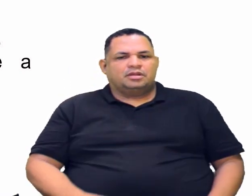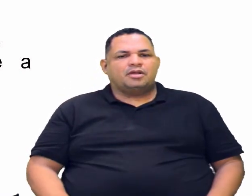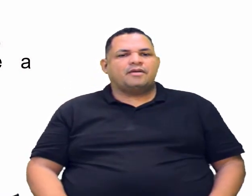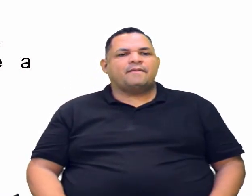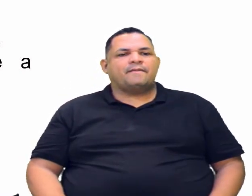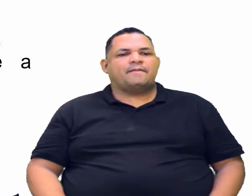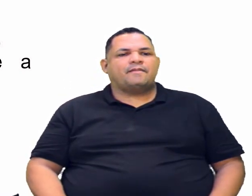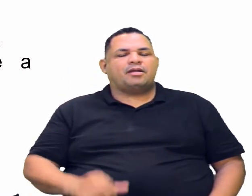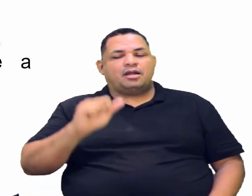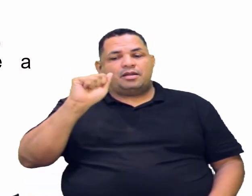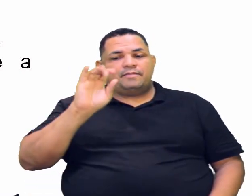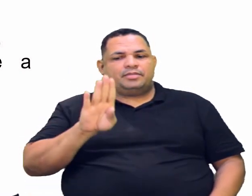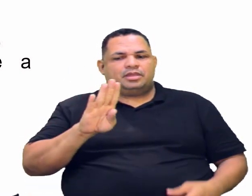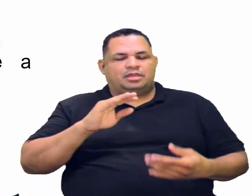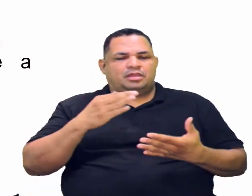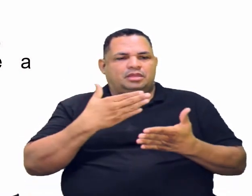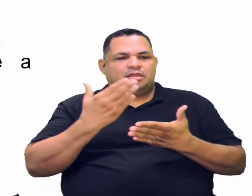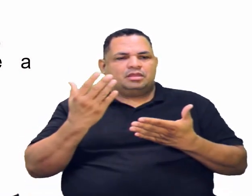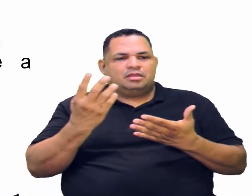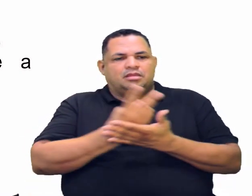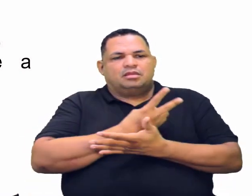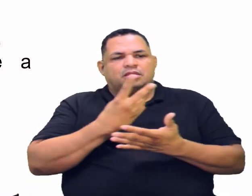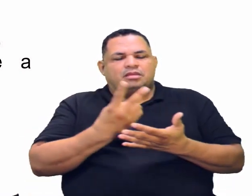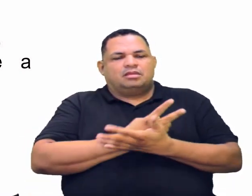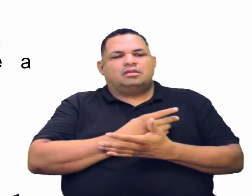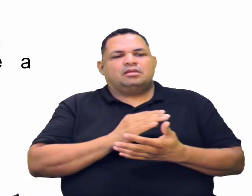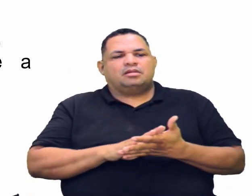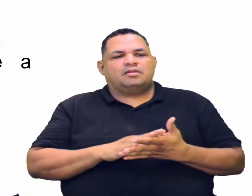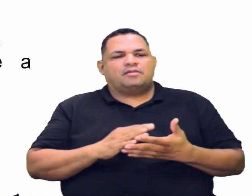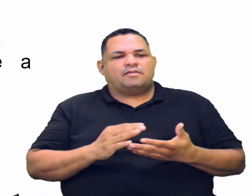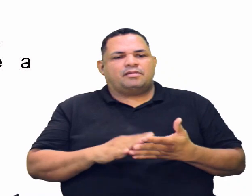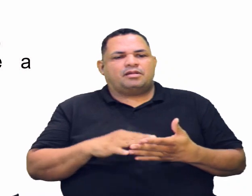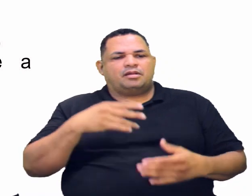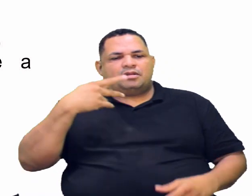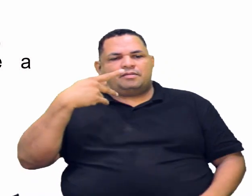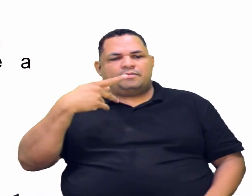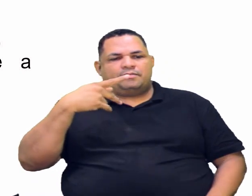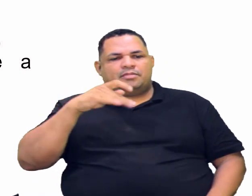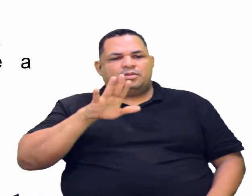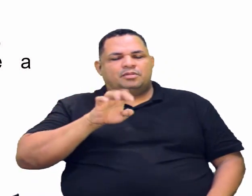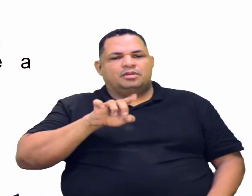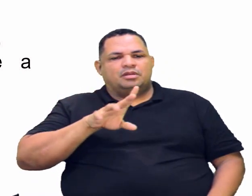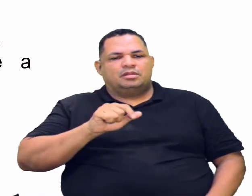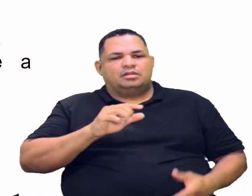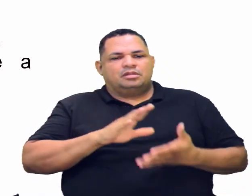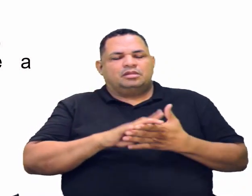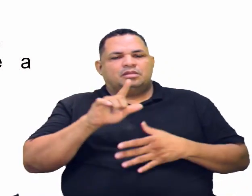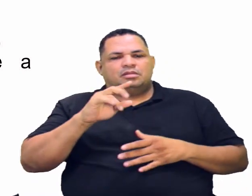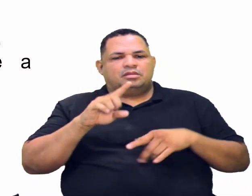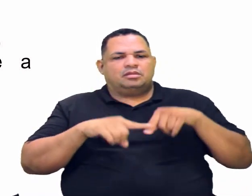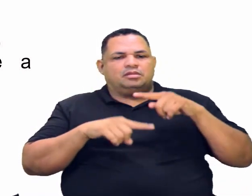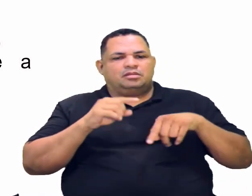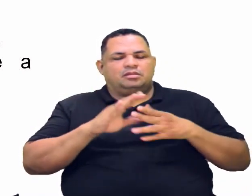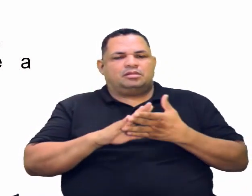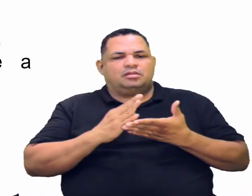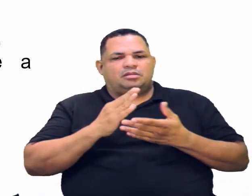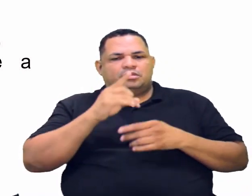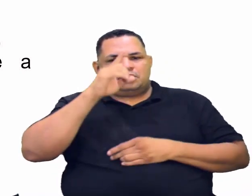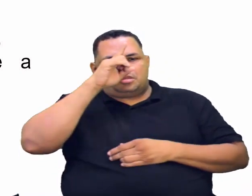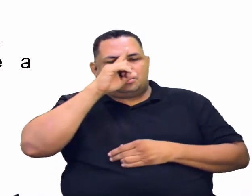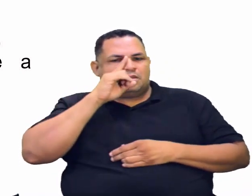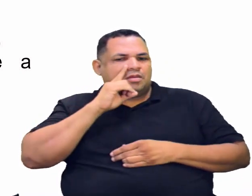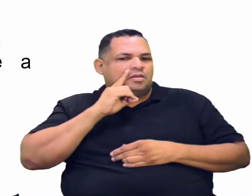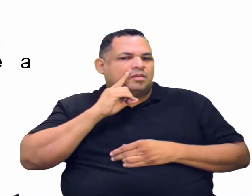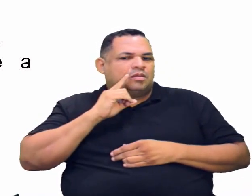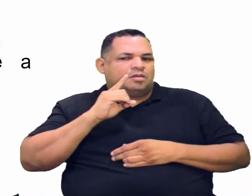A e B estão erradas. C, a propanona é produto da oxidação de